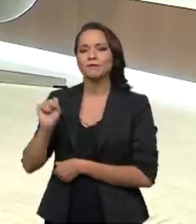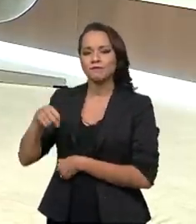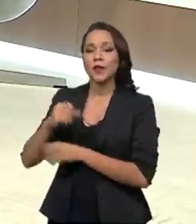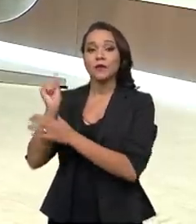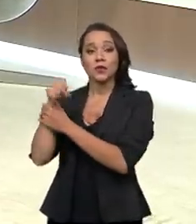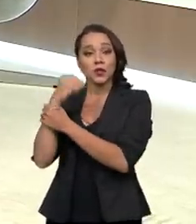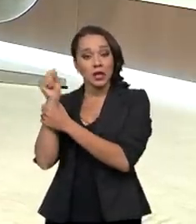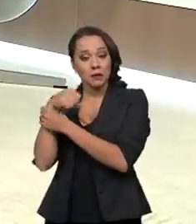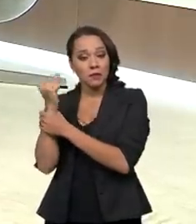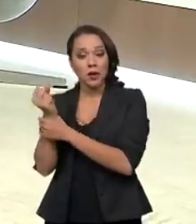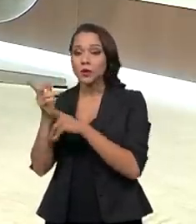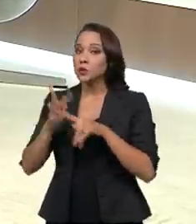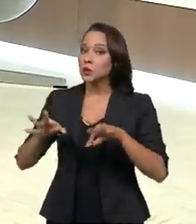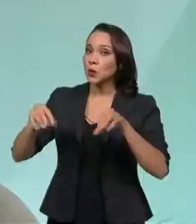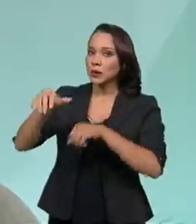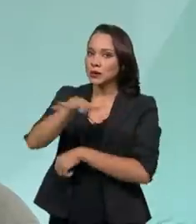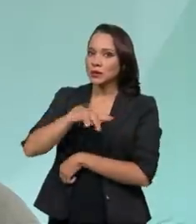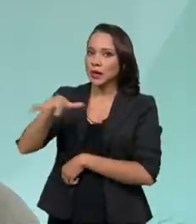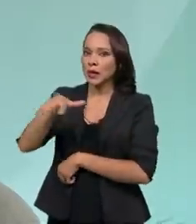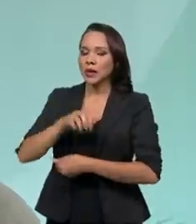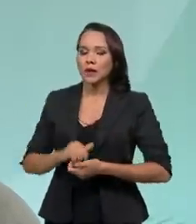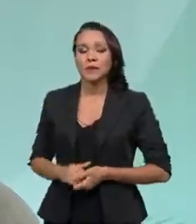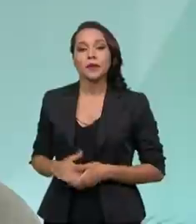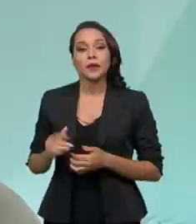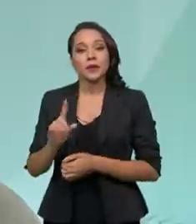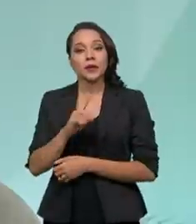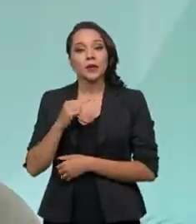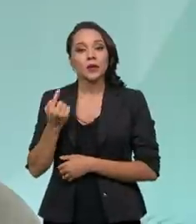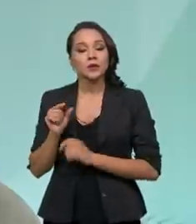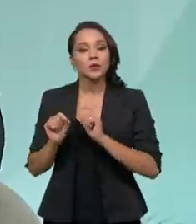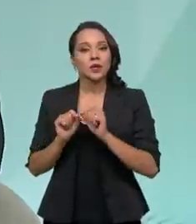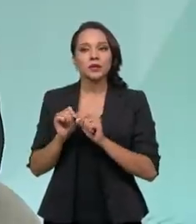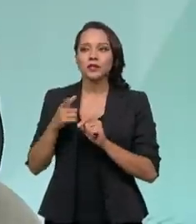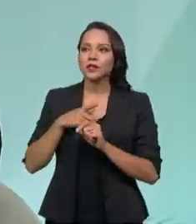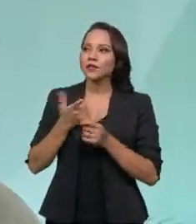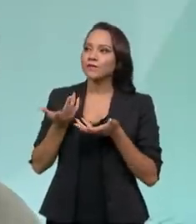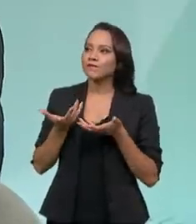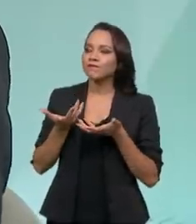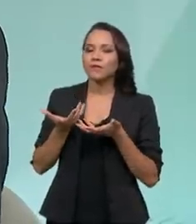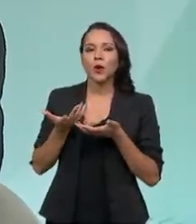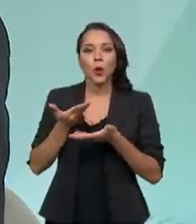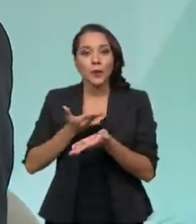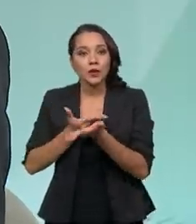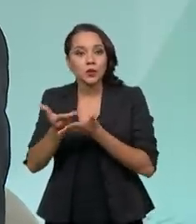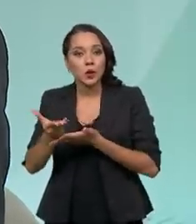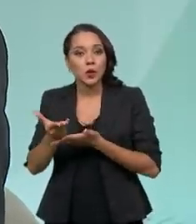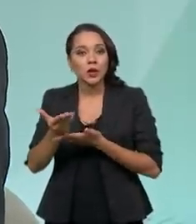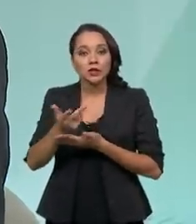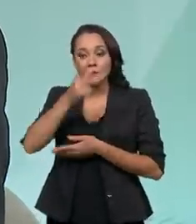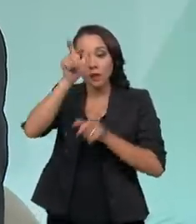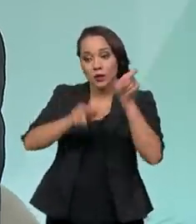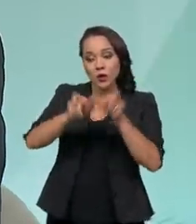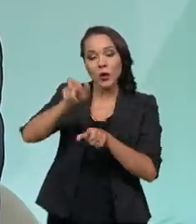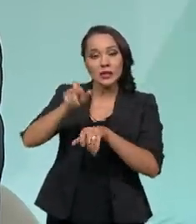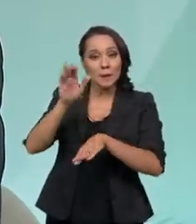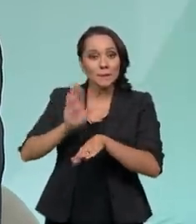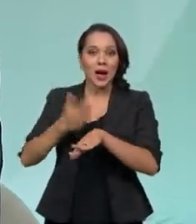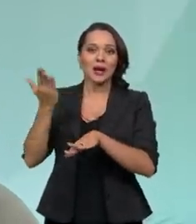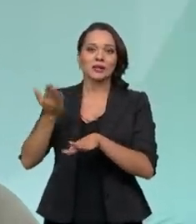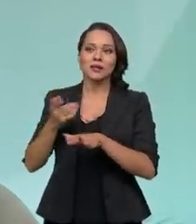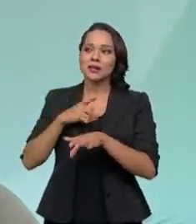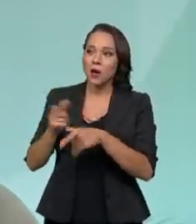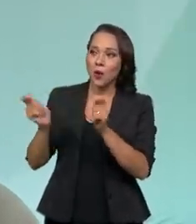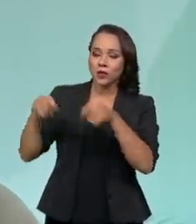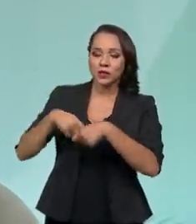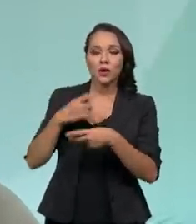fisioterapeutas, toda essa área, de maneira que nós ficamos mobilizados em termos de pessoal, em condições